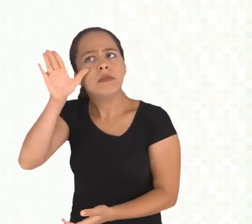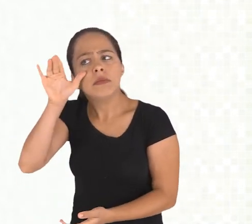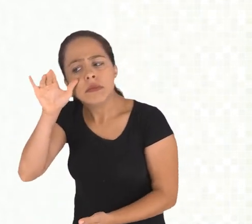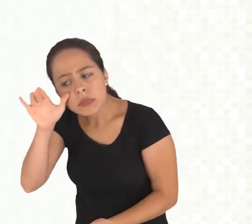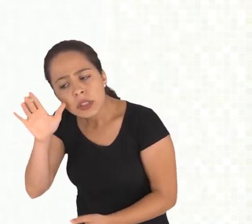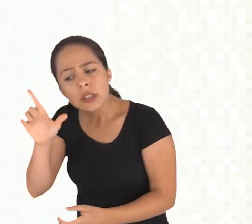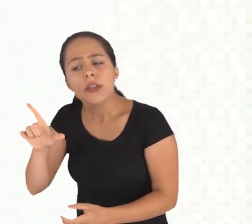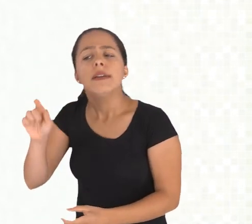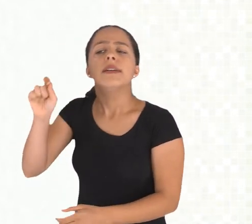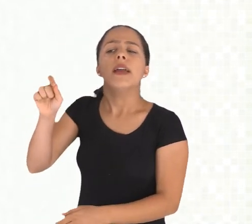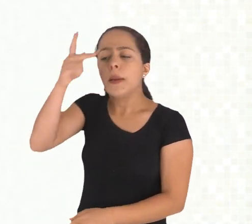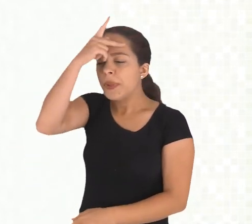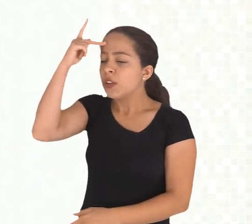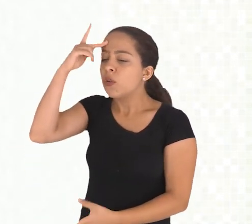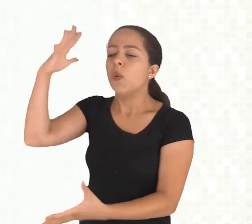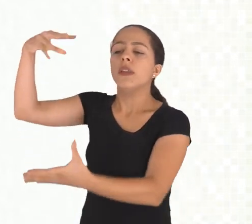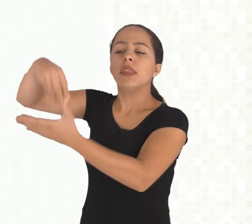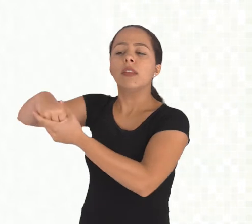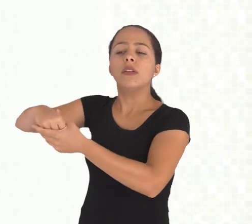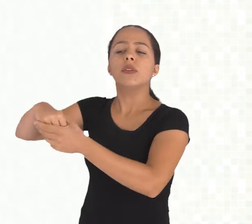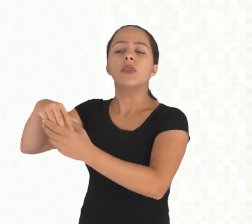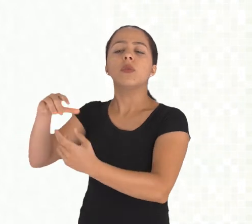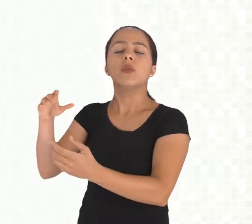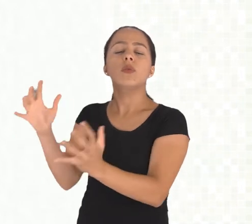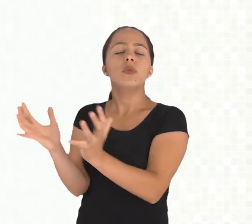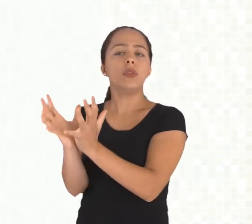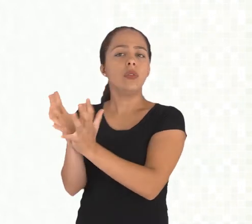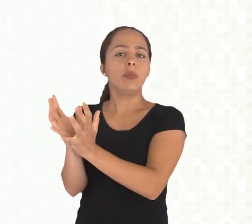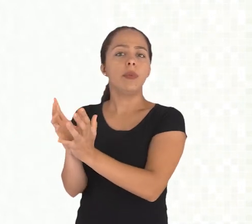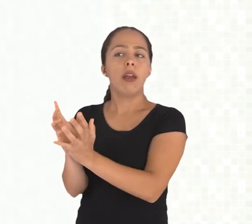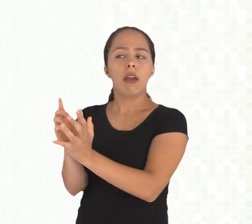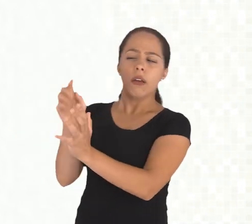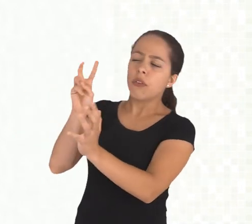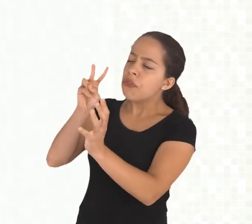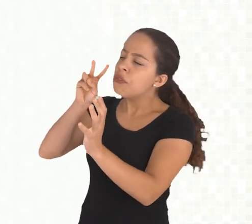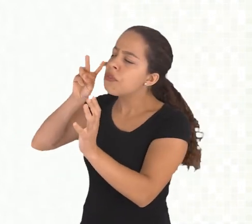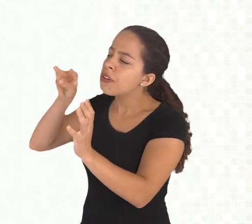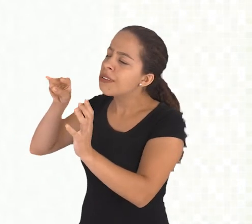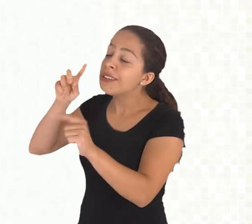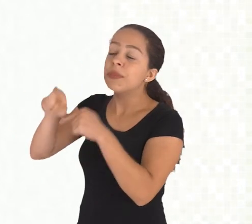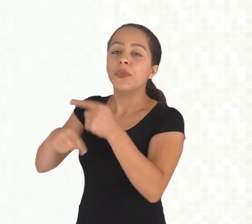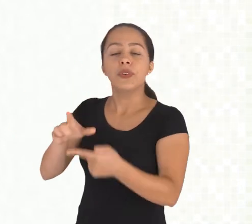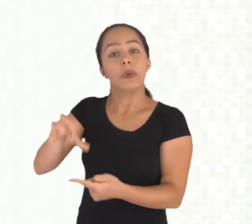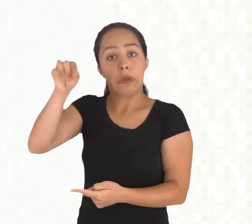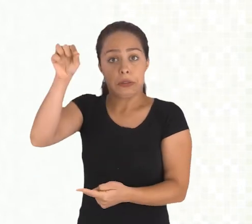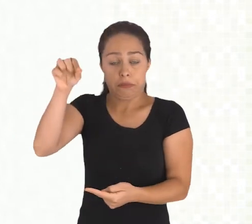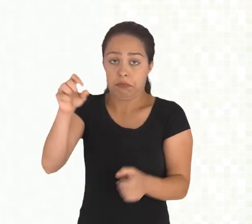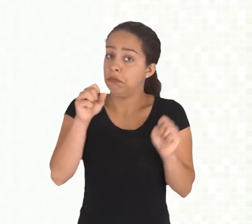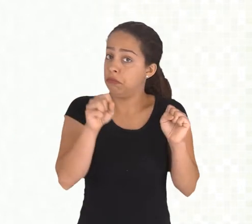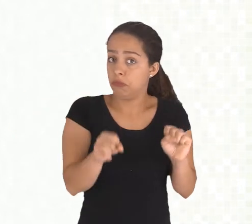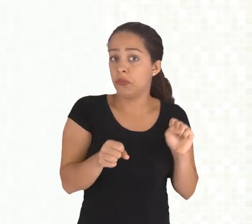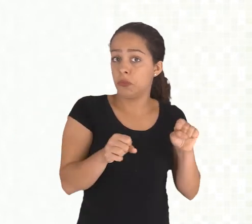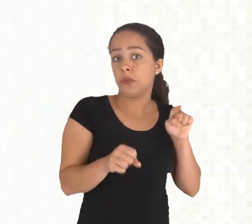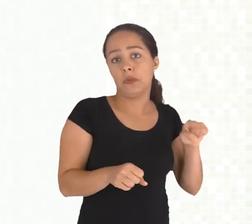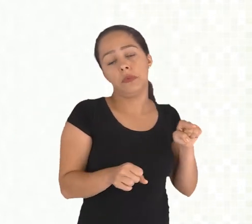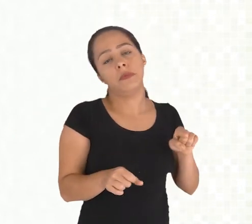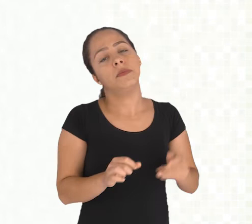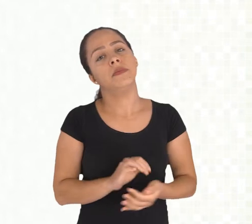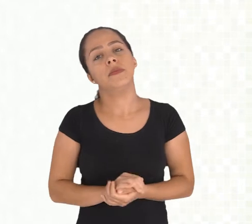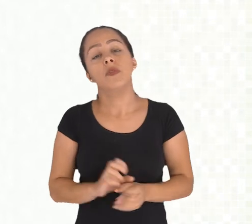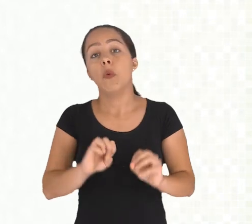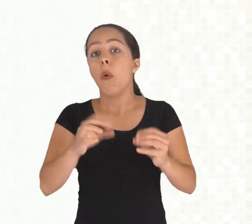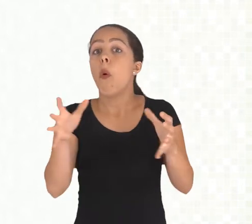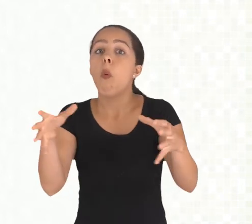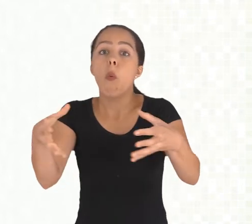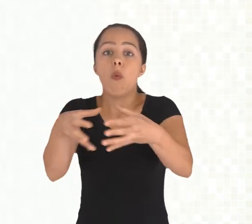ver os grupos e quem está em cada grupo antes dele escolher qual grupo ele quer ficar, tá certo? Então aqui tem algumas opções que você tem que testar para ver.